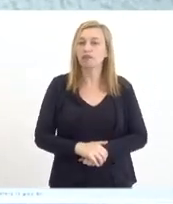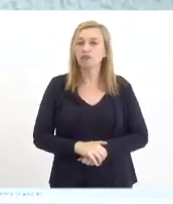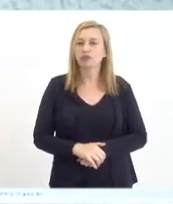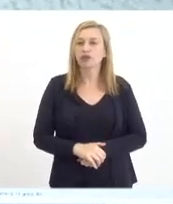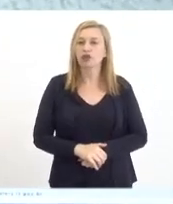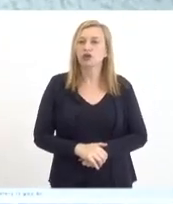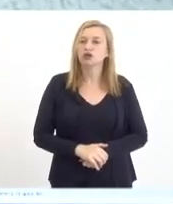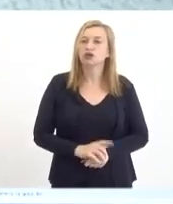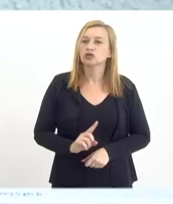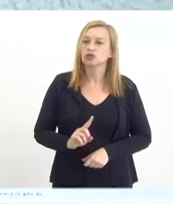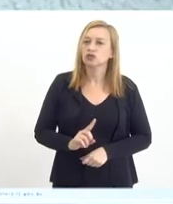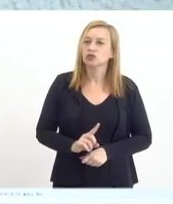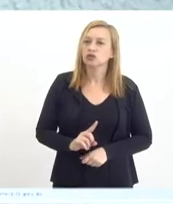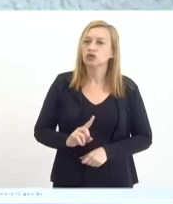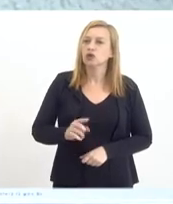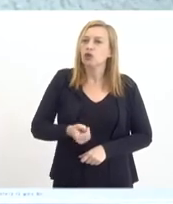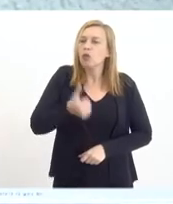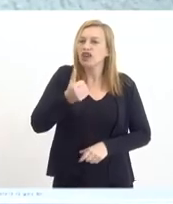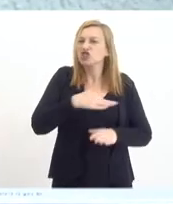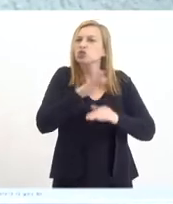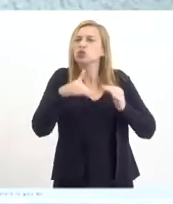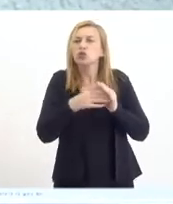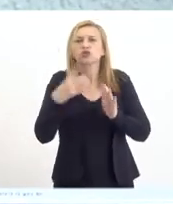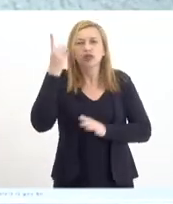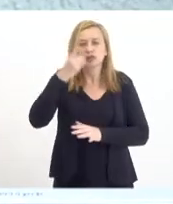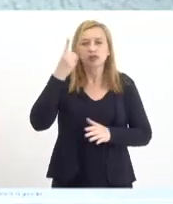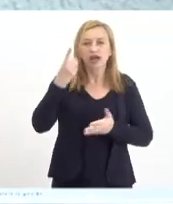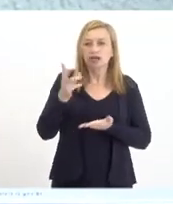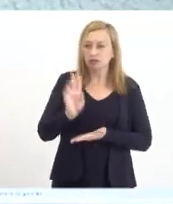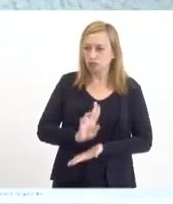coautoria de quase todo o parlamento,